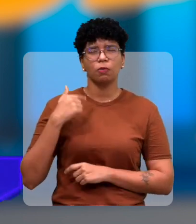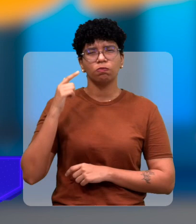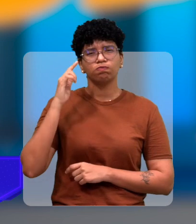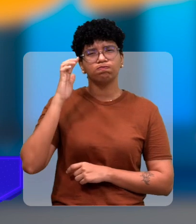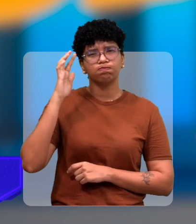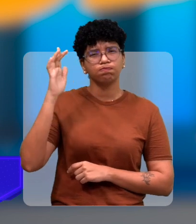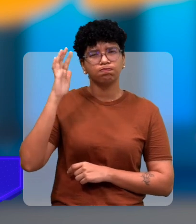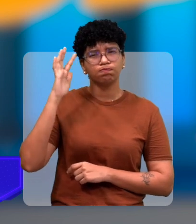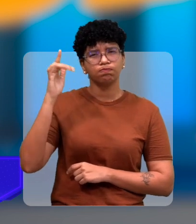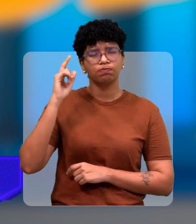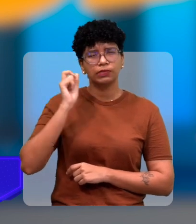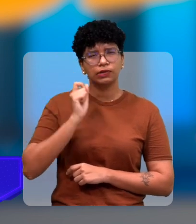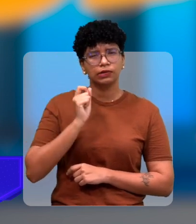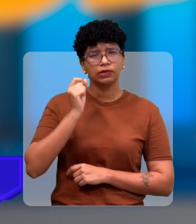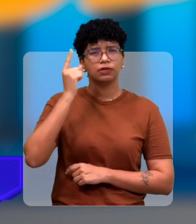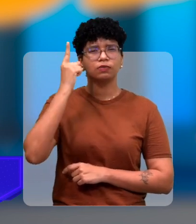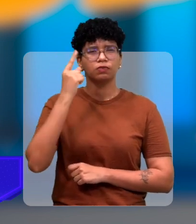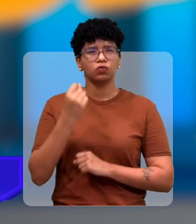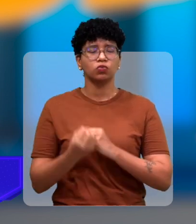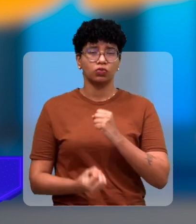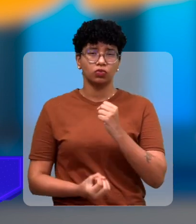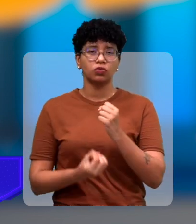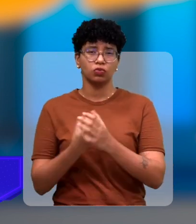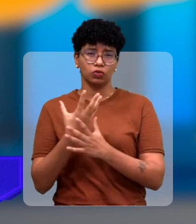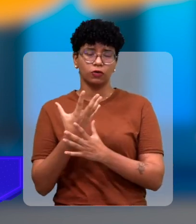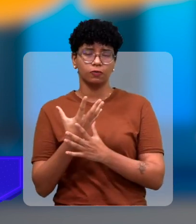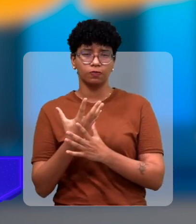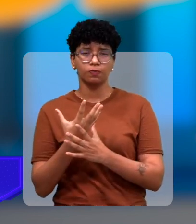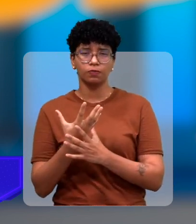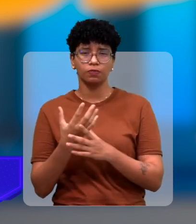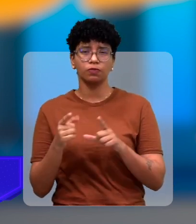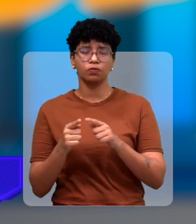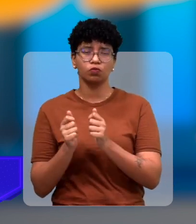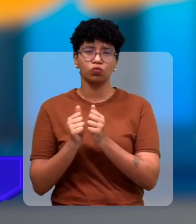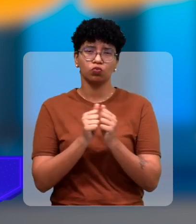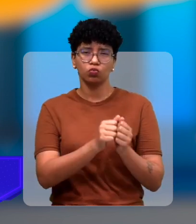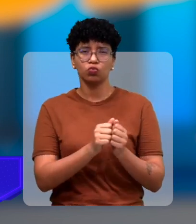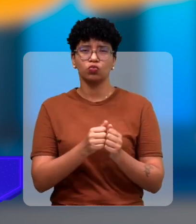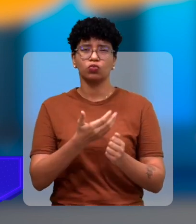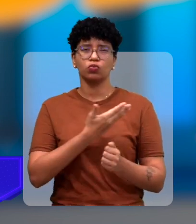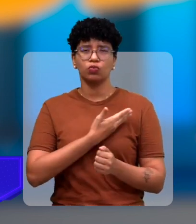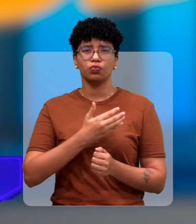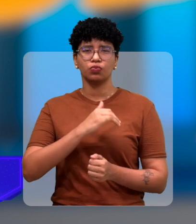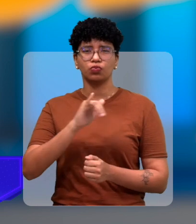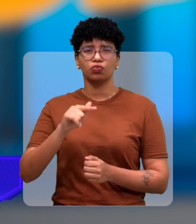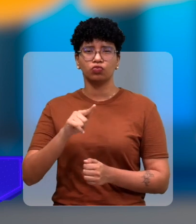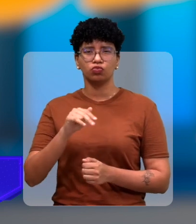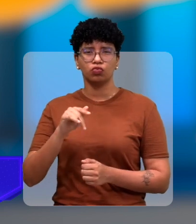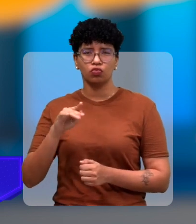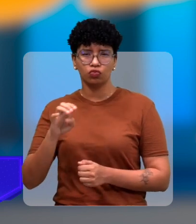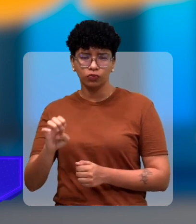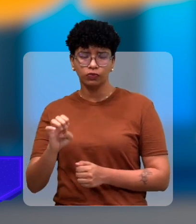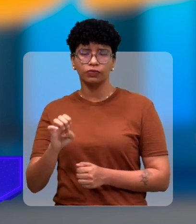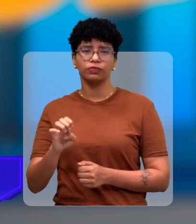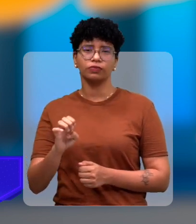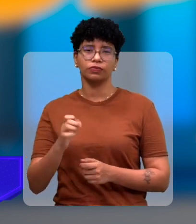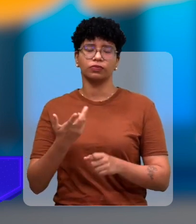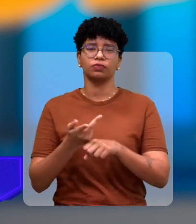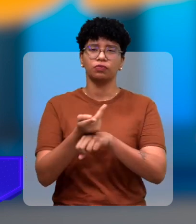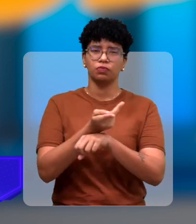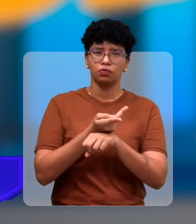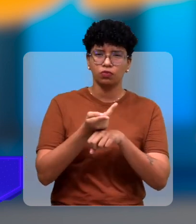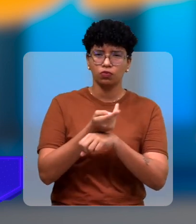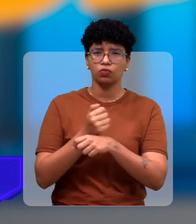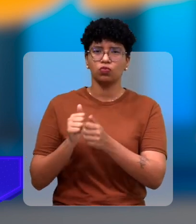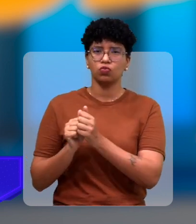Que me veio a ideia, né? Não foi nem minha, foi o Jorge, um companheiro Jorge e o Benilson que